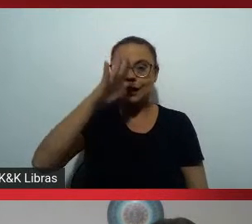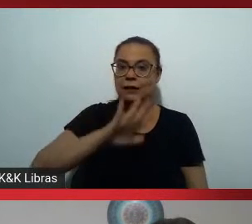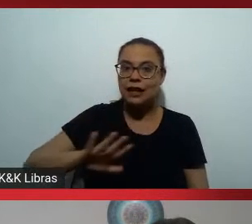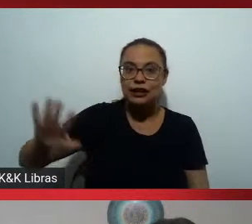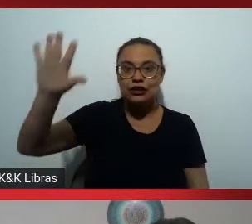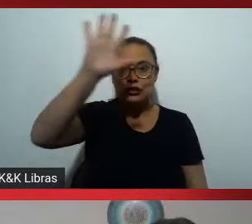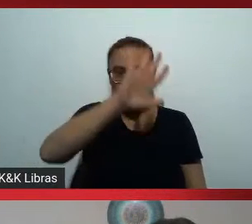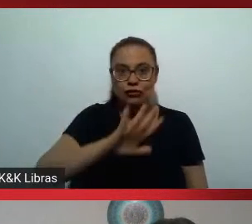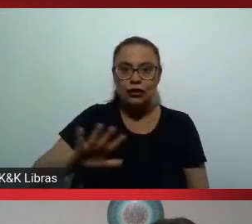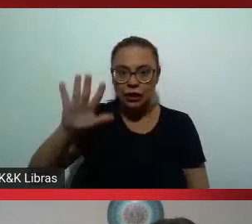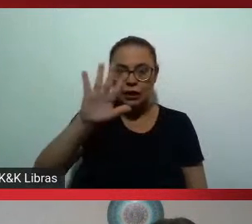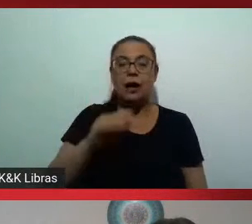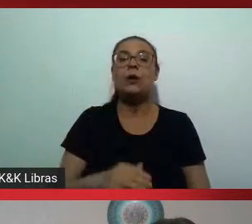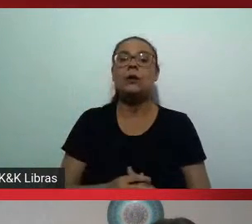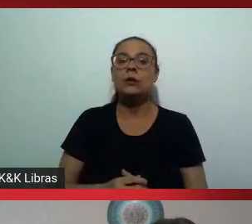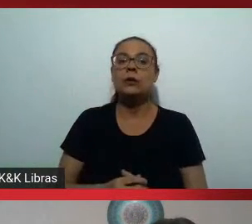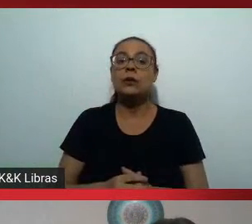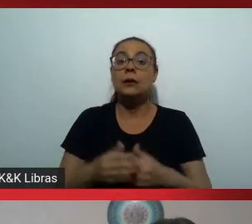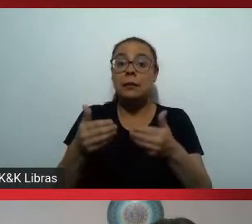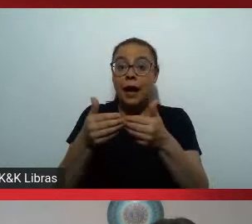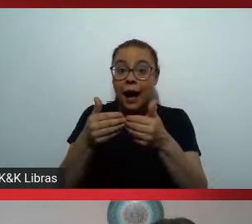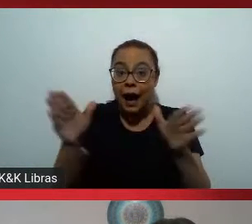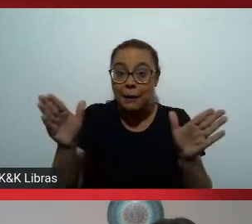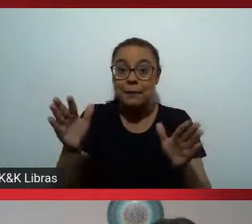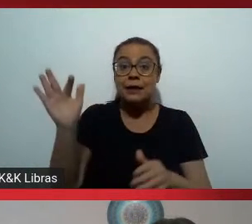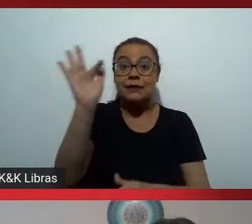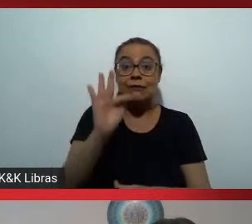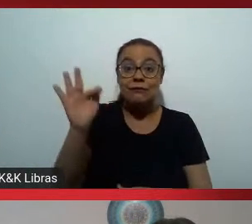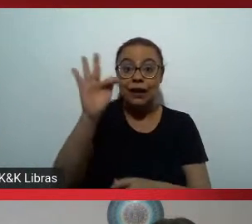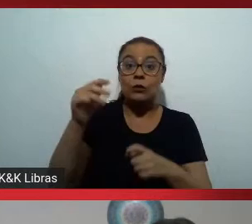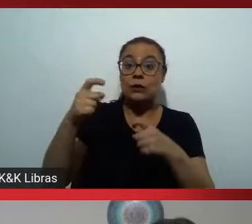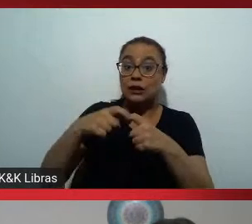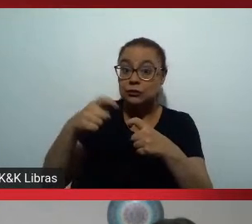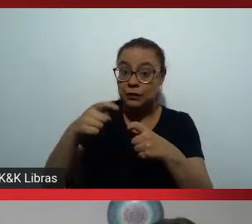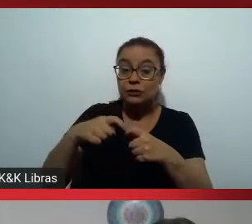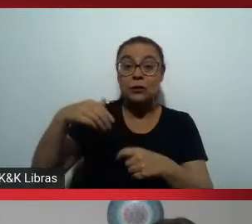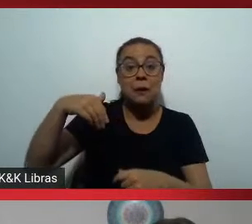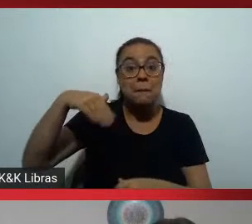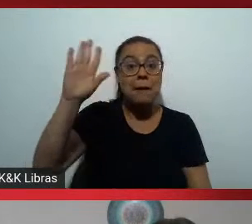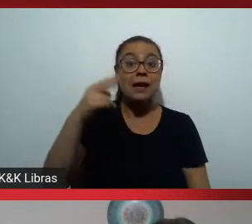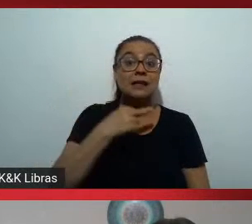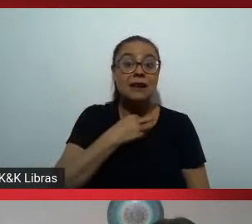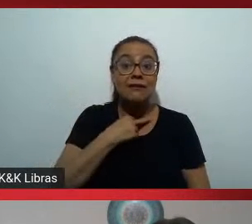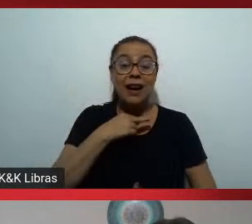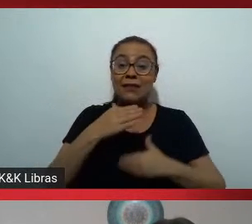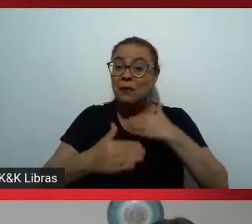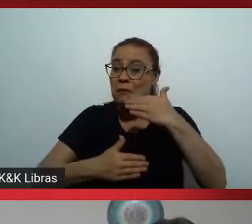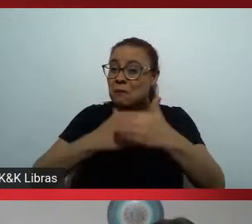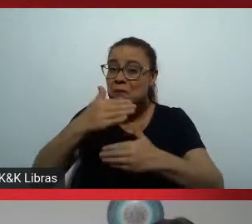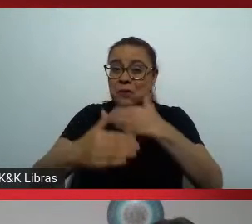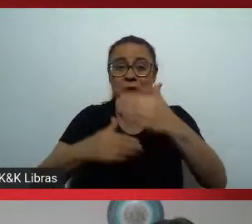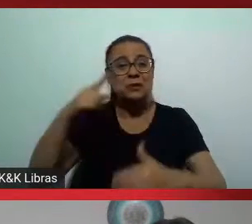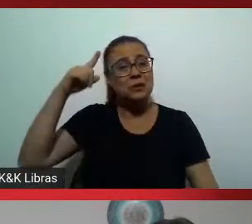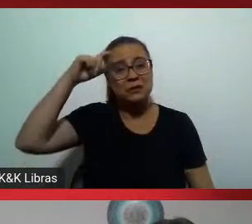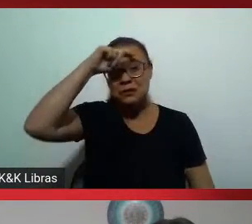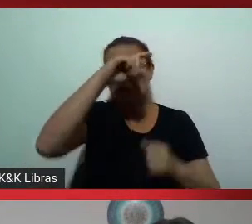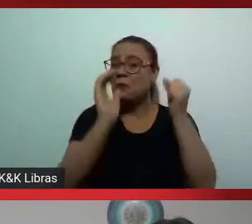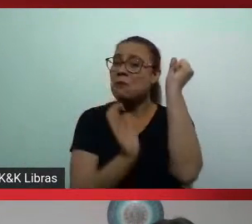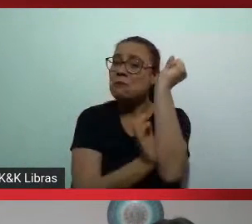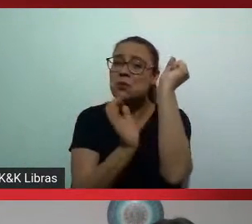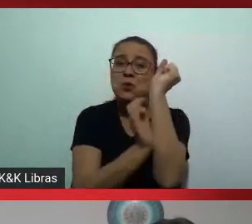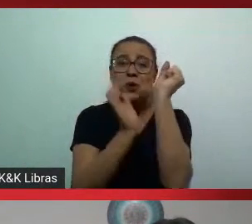a abertura de uma faculdade de medicina ou aumento de vagas é um processo extremamente complicado de administração da educação